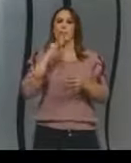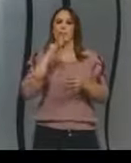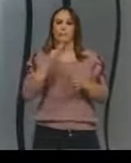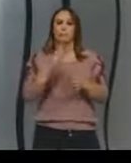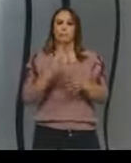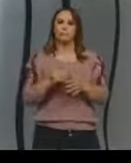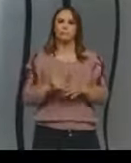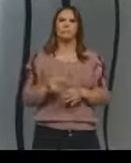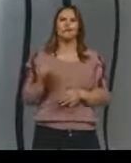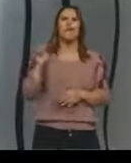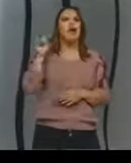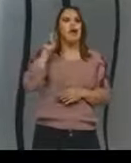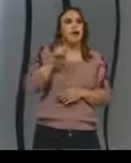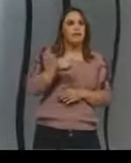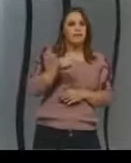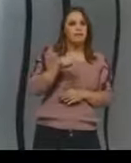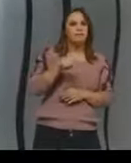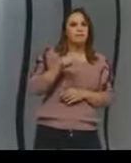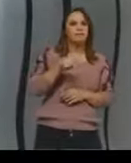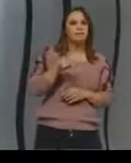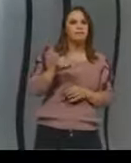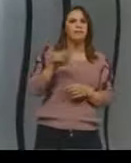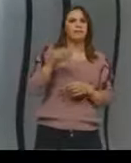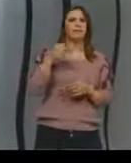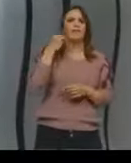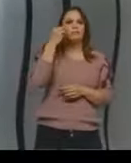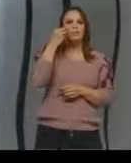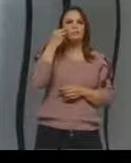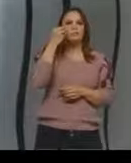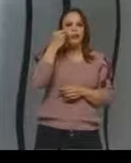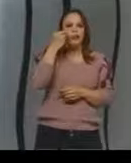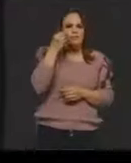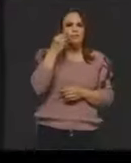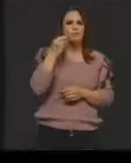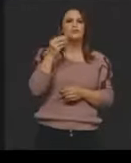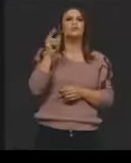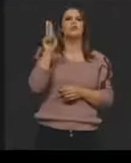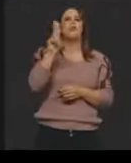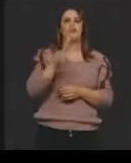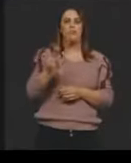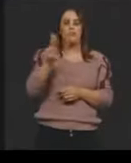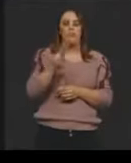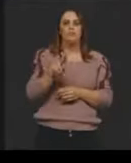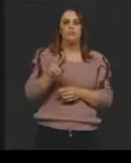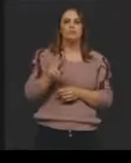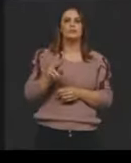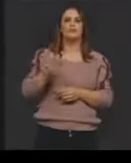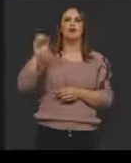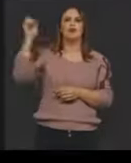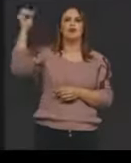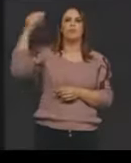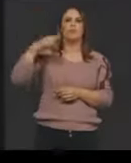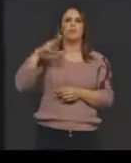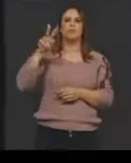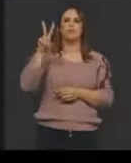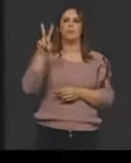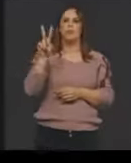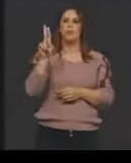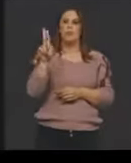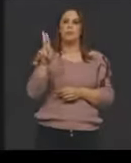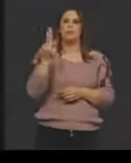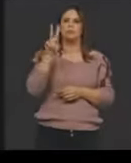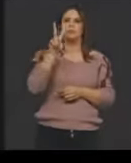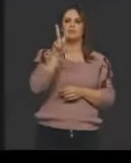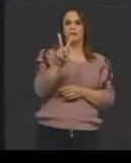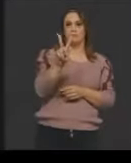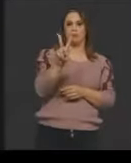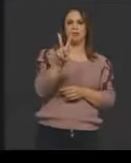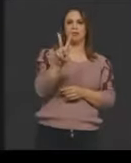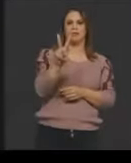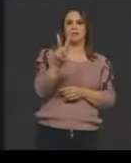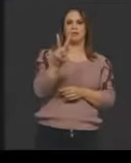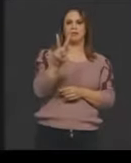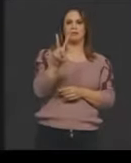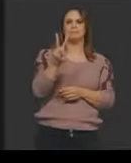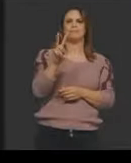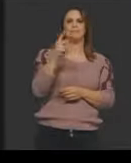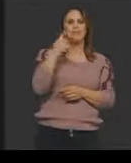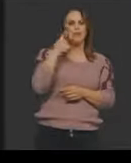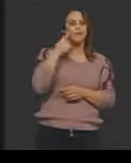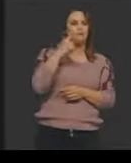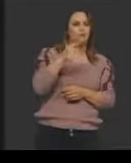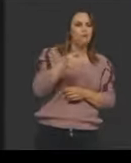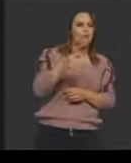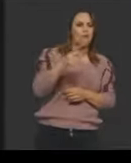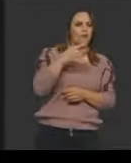vai reagir a radiação ultravioleta permitindo você identificar as bandas e aí você comparar o DNA com a matriz que você